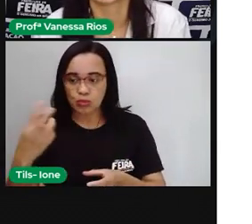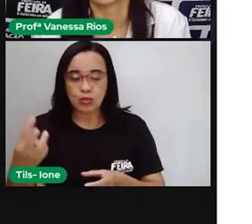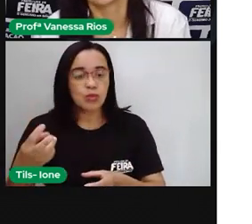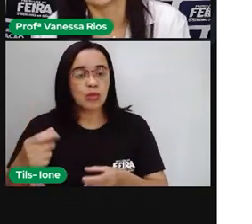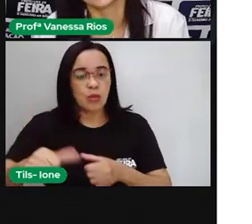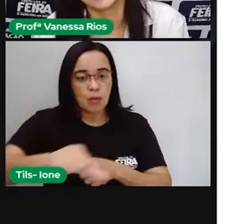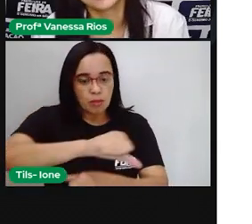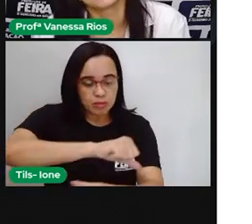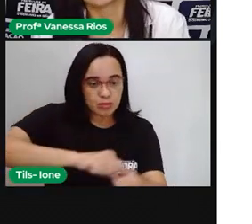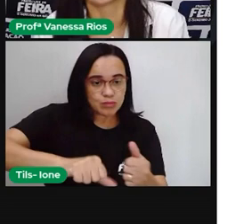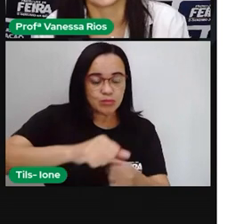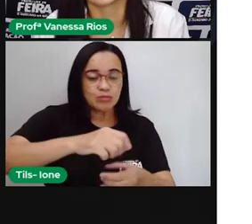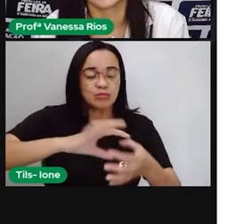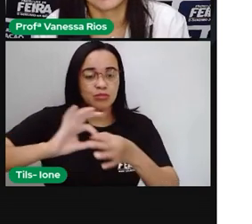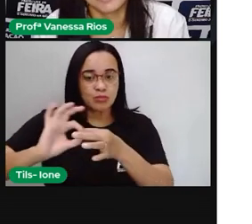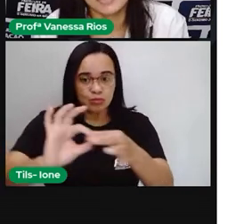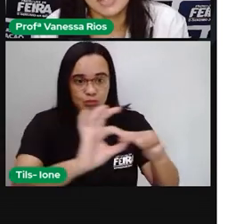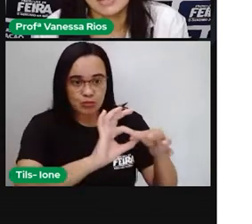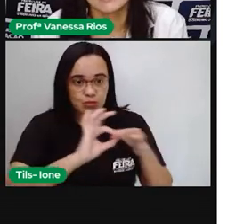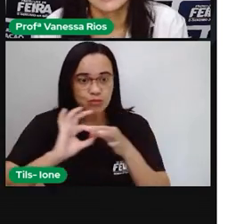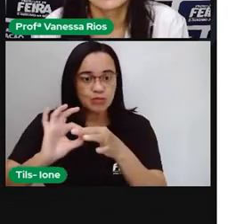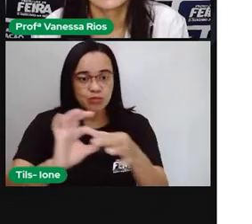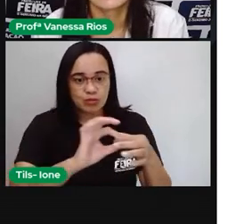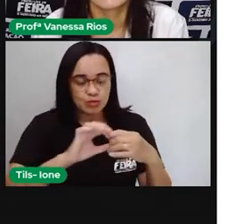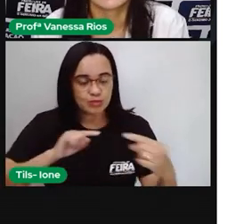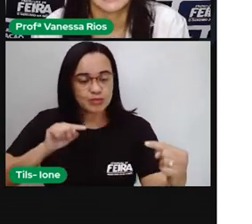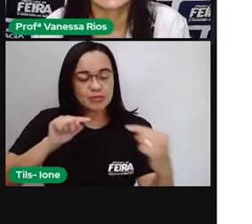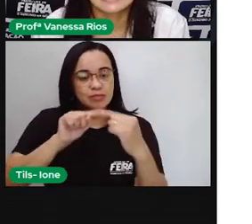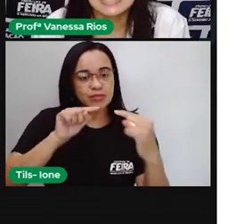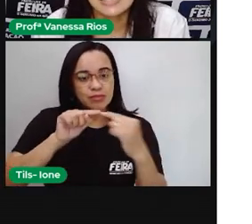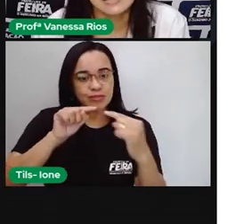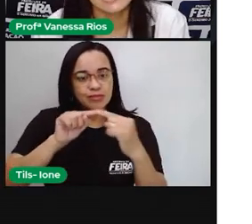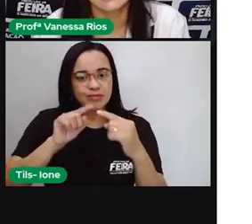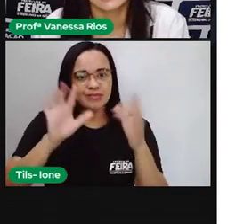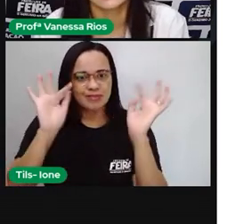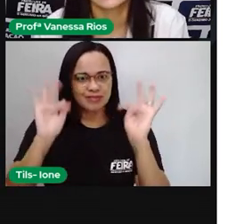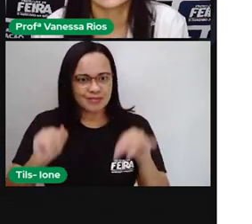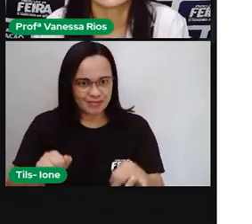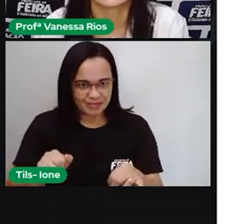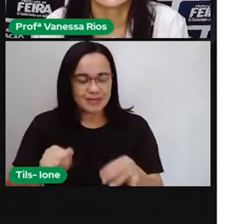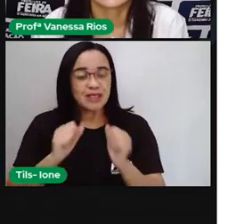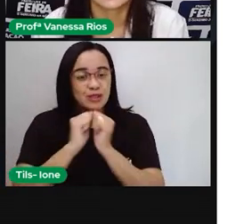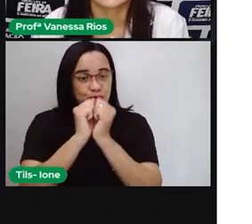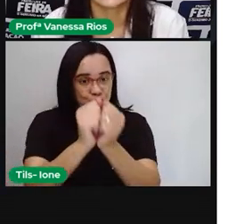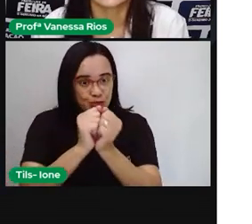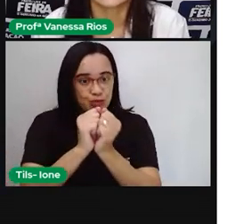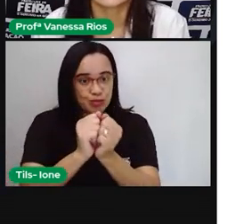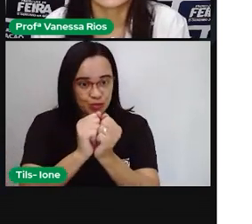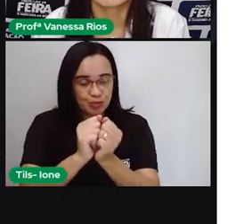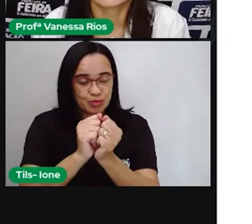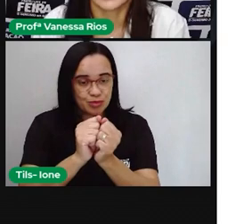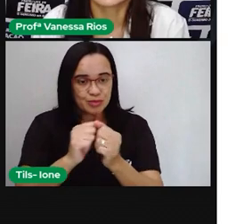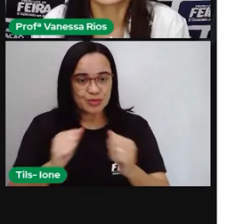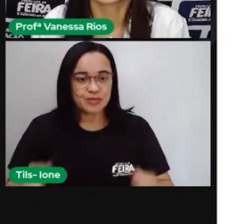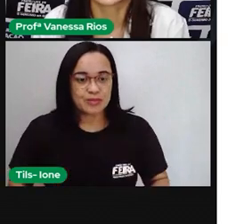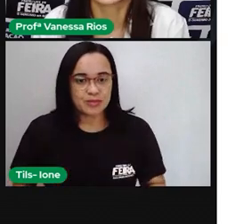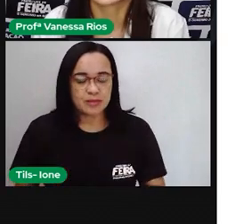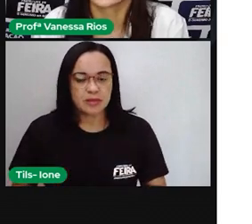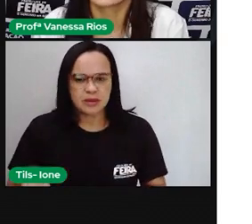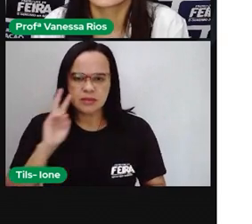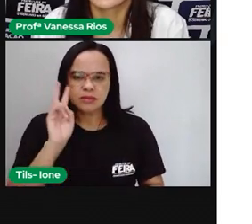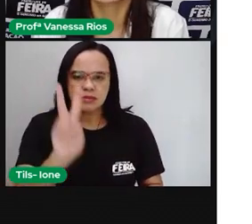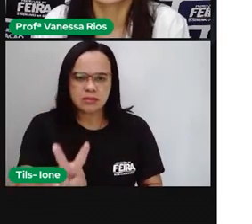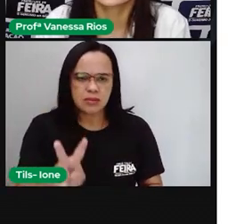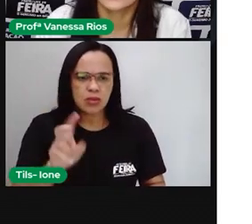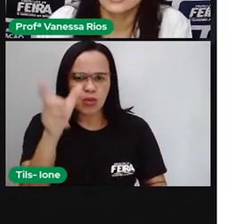para que o seu objetivo e a sua função se finalize, se concretize. E a gente já observou aí que o nosso